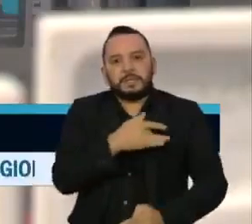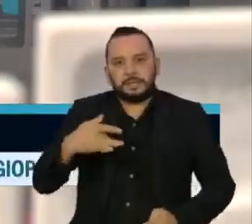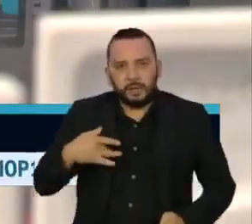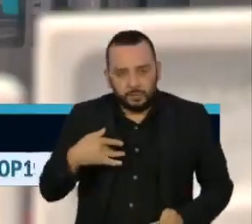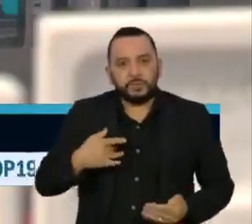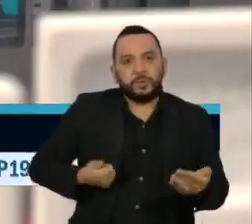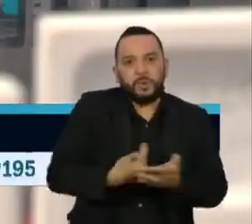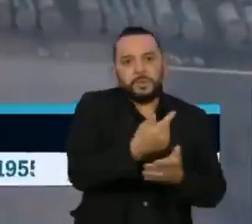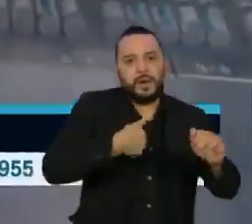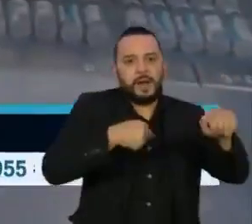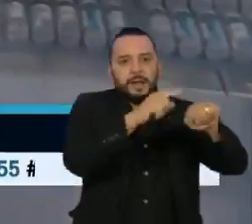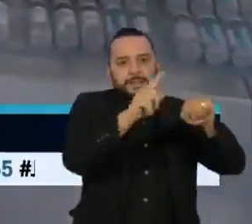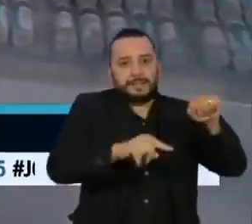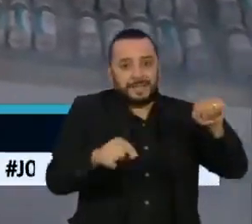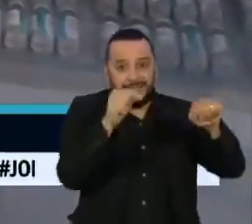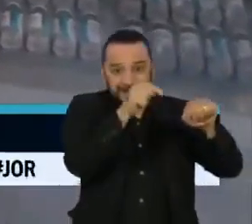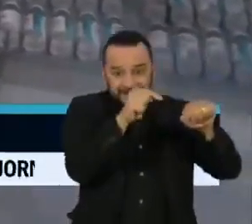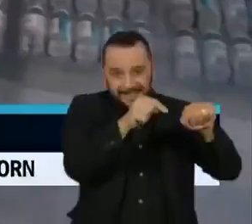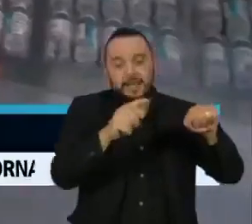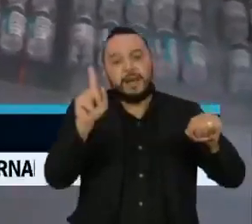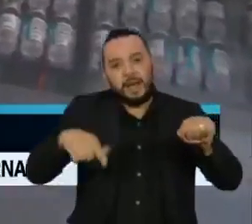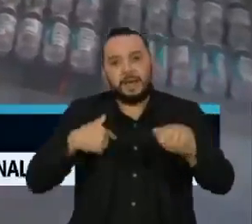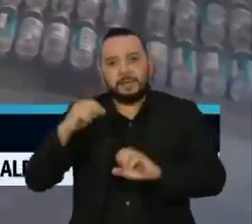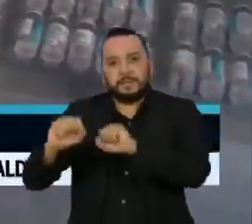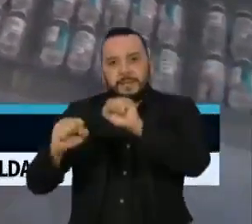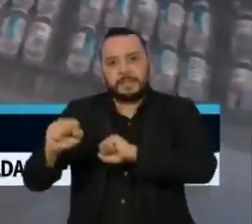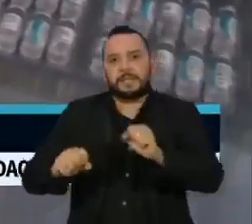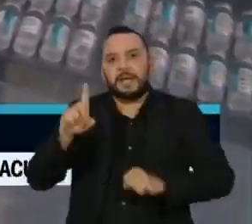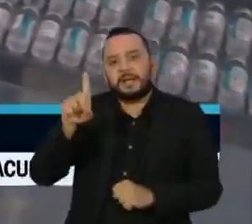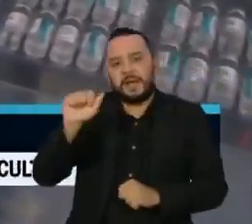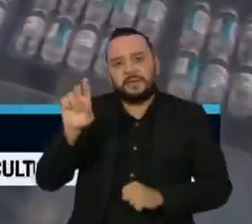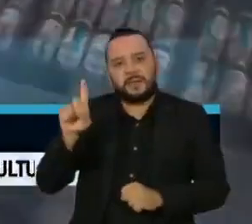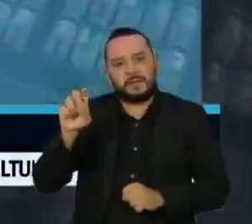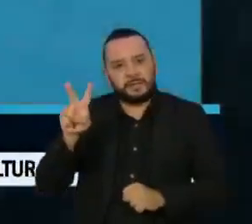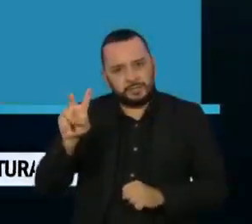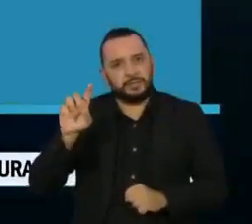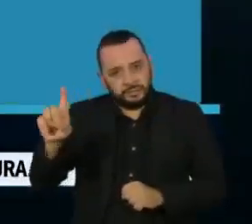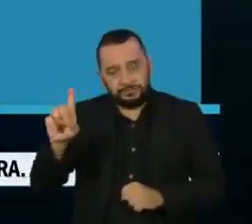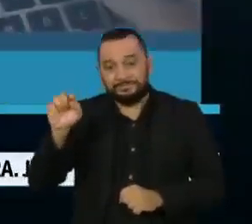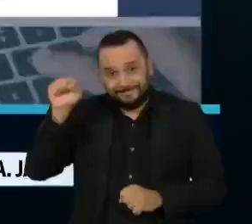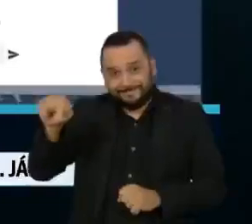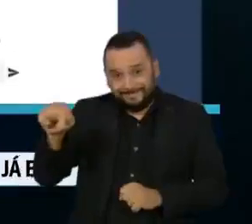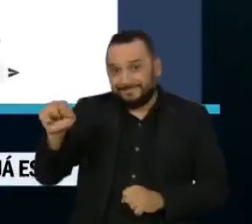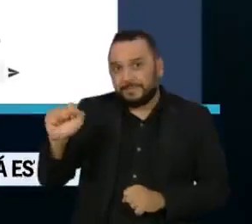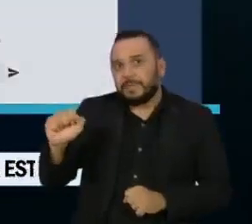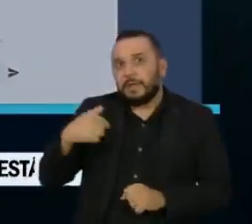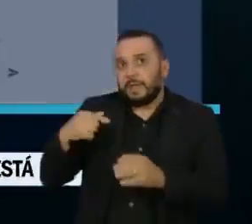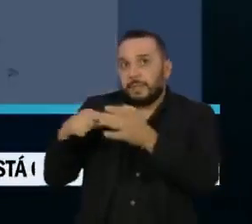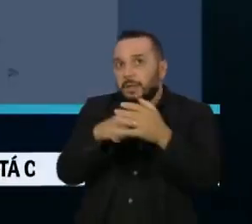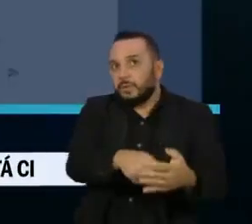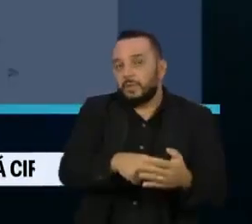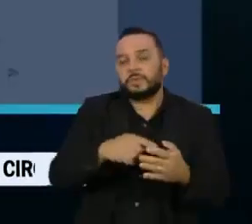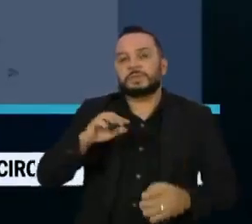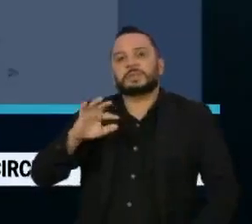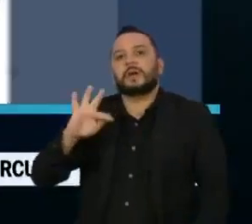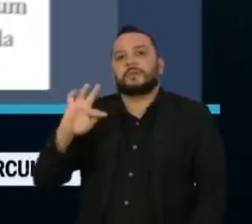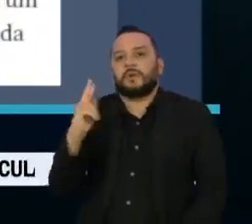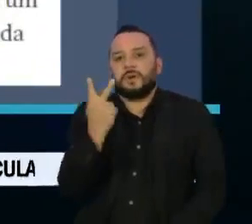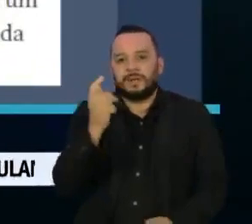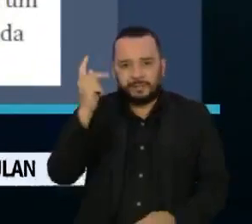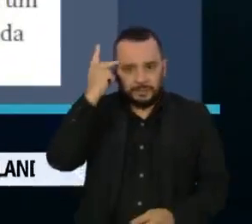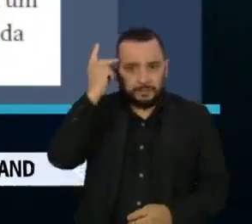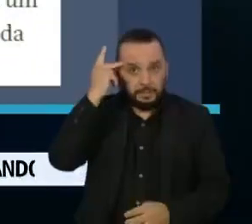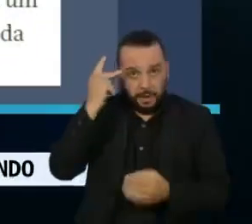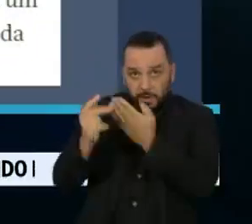vacina AstraZeneca, que seria mediada pela empresa Davat Medical Supply. Em denúncia à Folha de São Paulo, o representante da